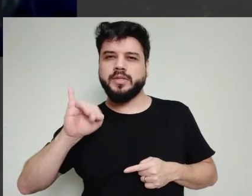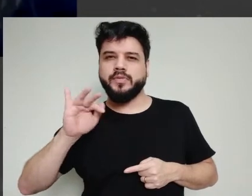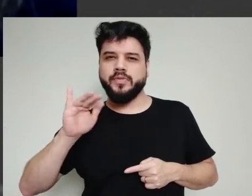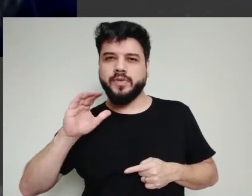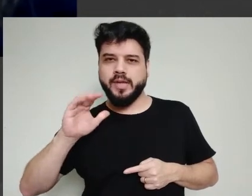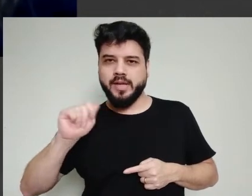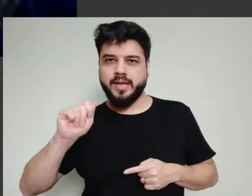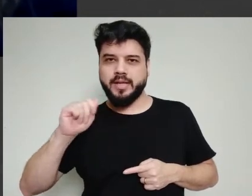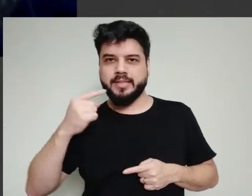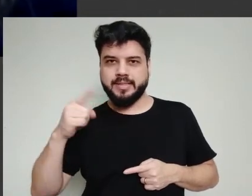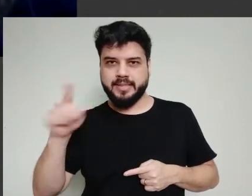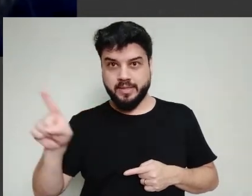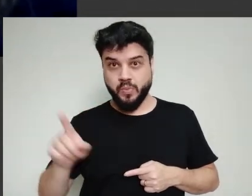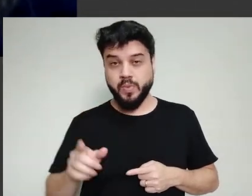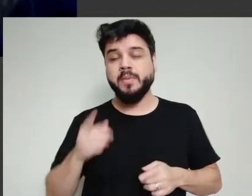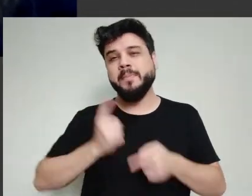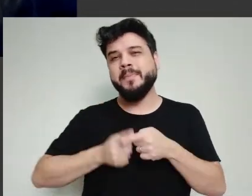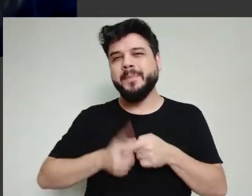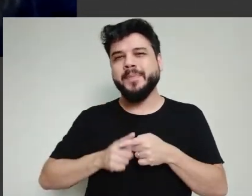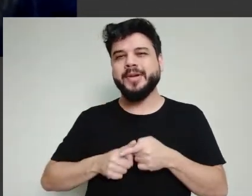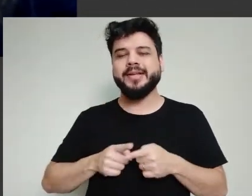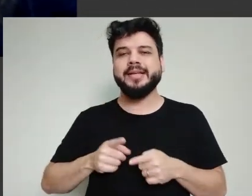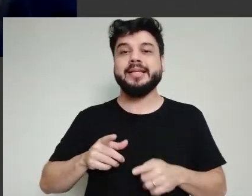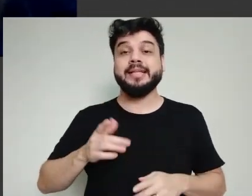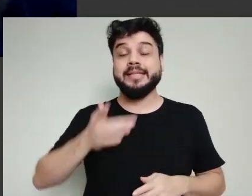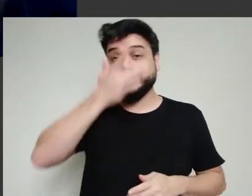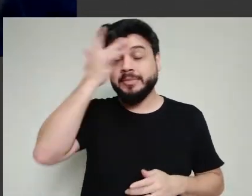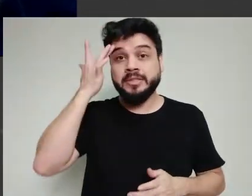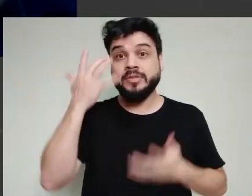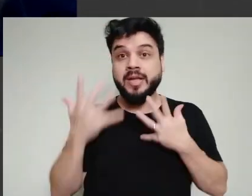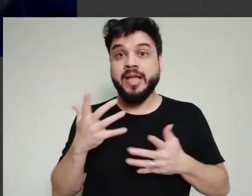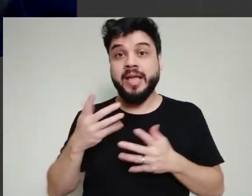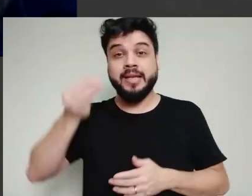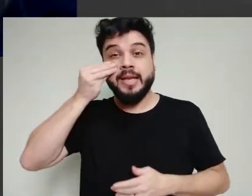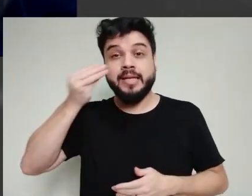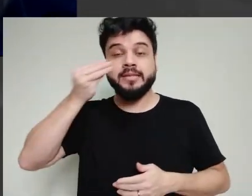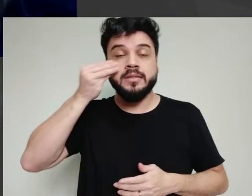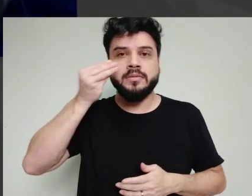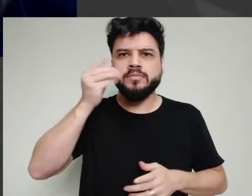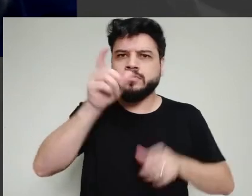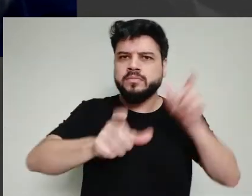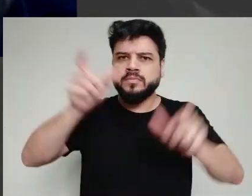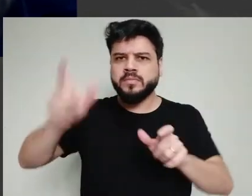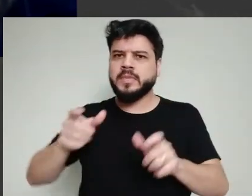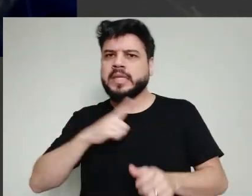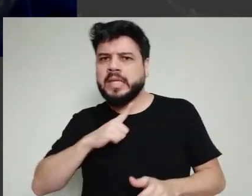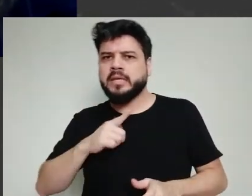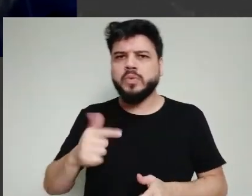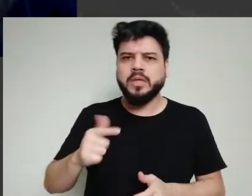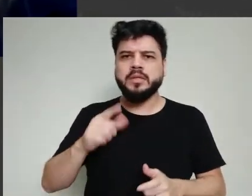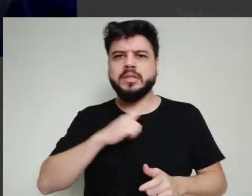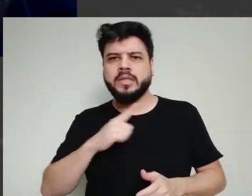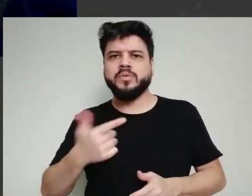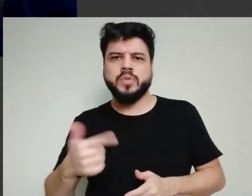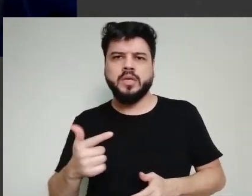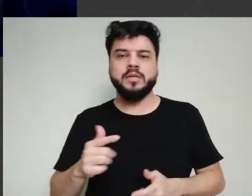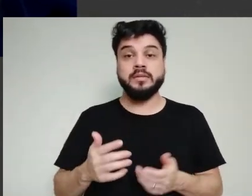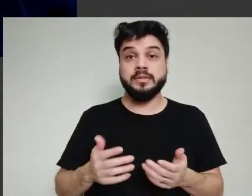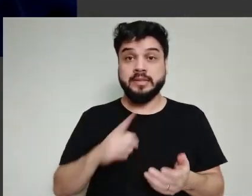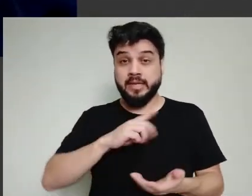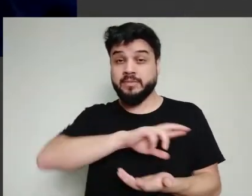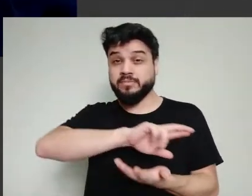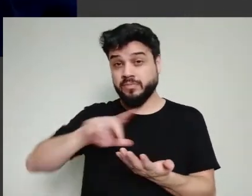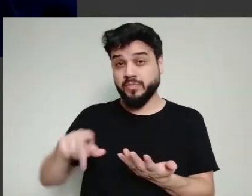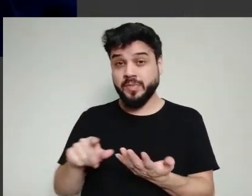tipos de teste. A gente tem o PCR, que hoje é testado aqui em Foz do Iguaçu, inclusive, foi um avanço para a cidade.